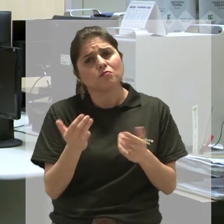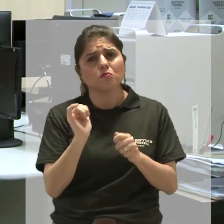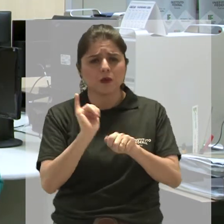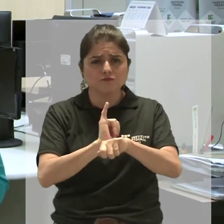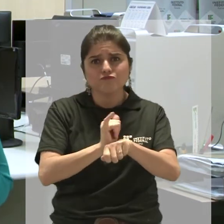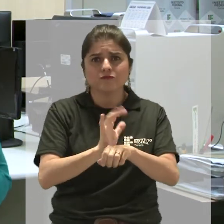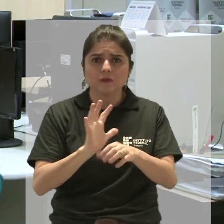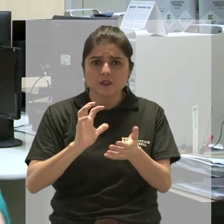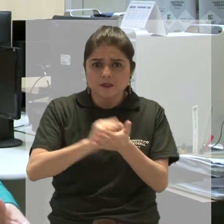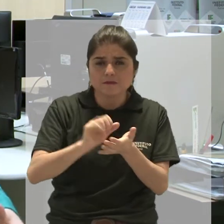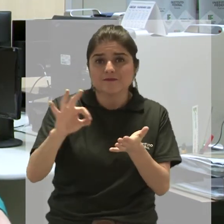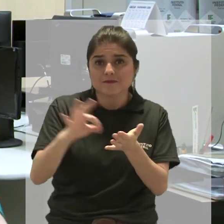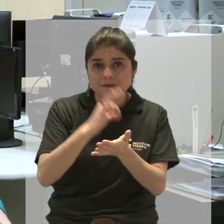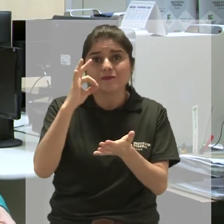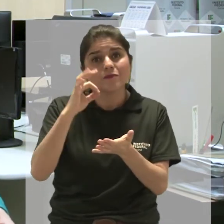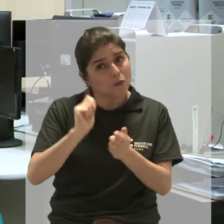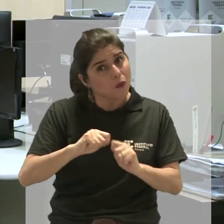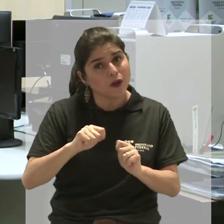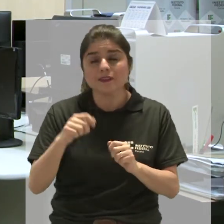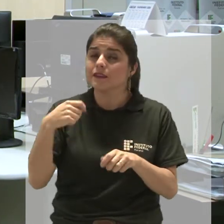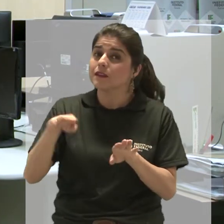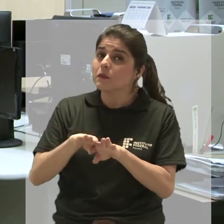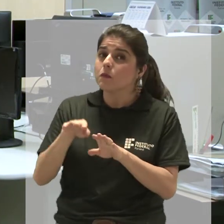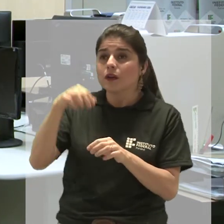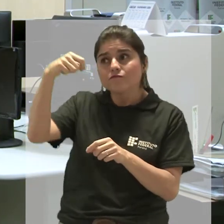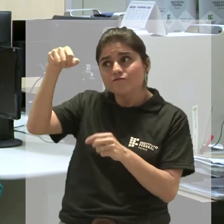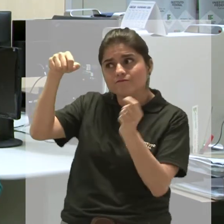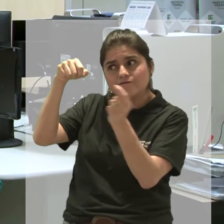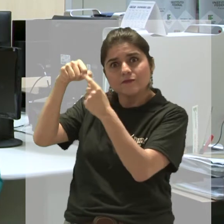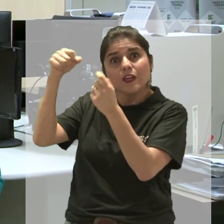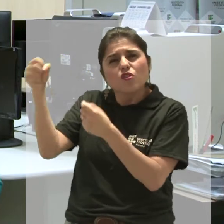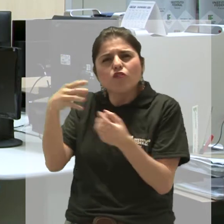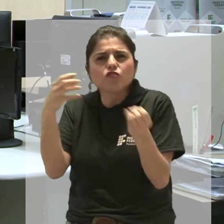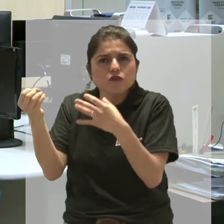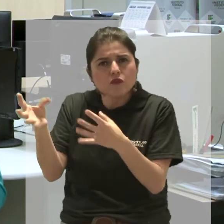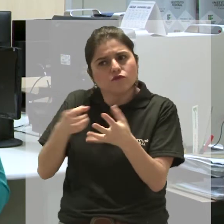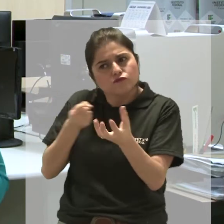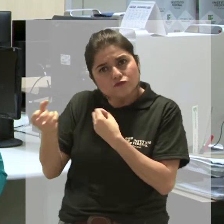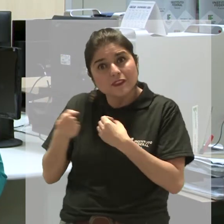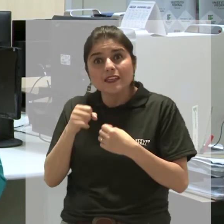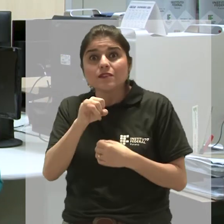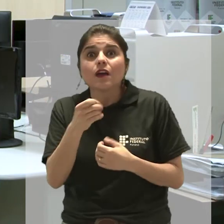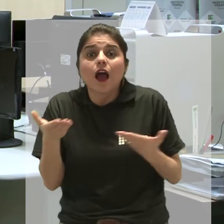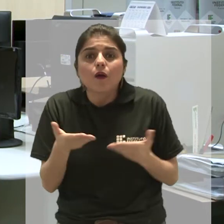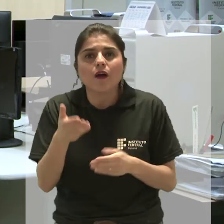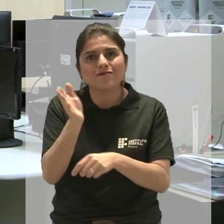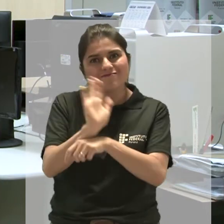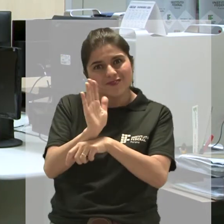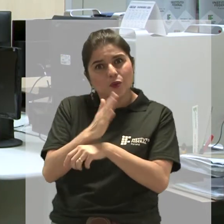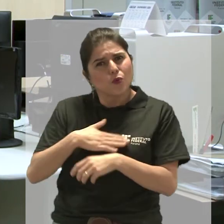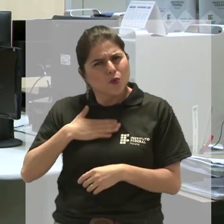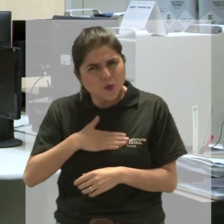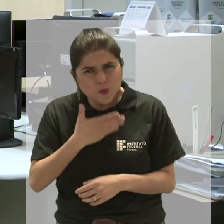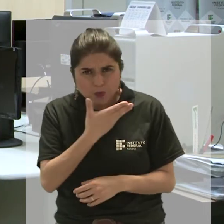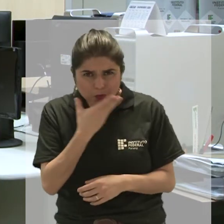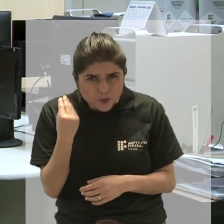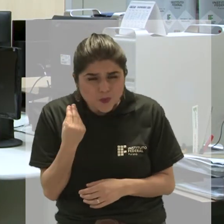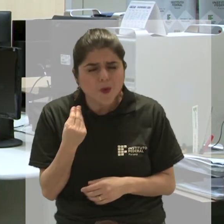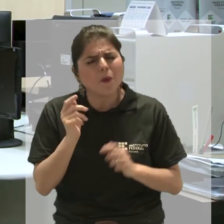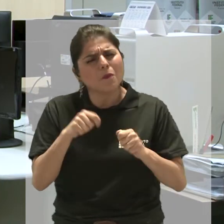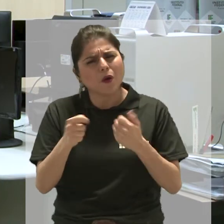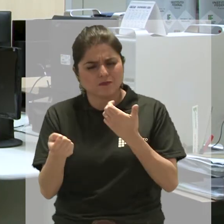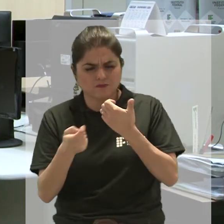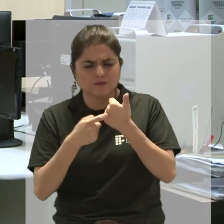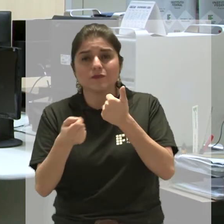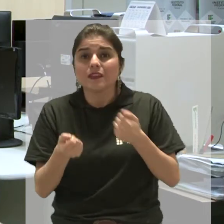e também nas novidades aqui do canal se inscreva e ative as notificações apertando o sininho. E se você gostou desse vídeo